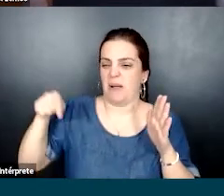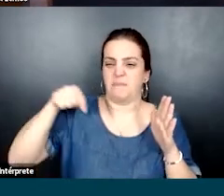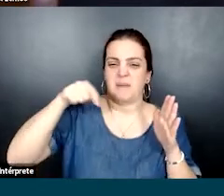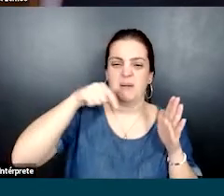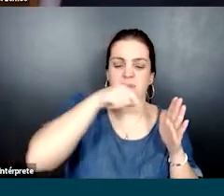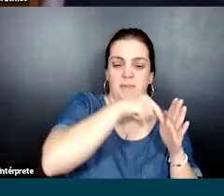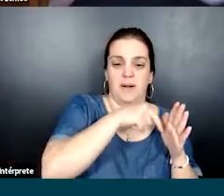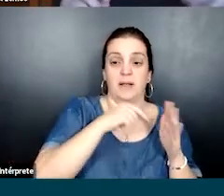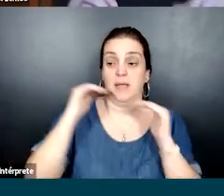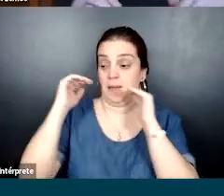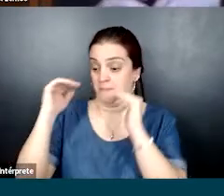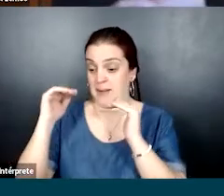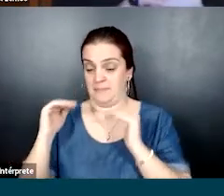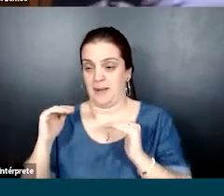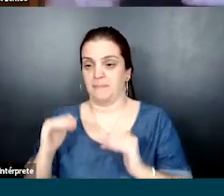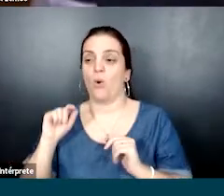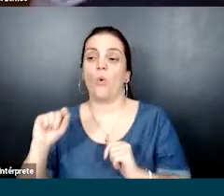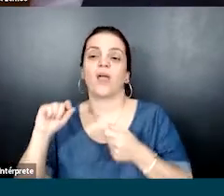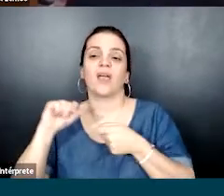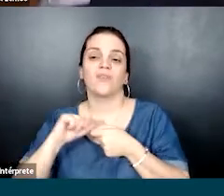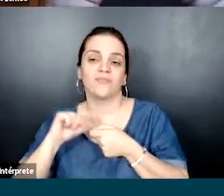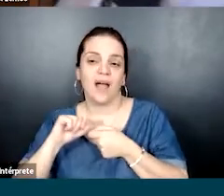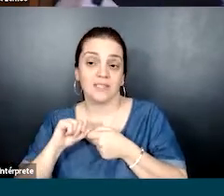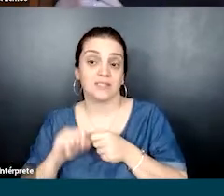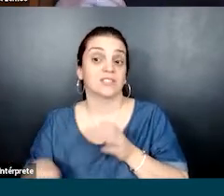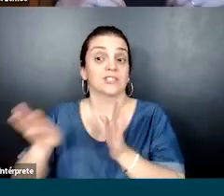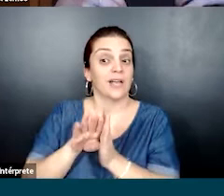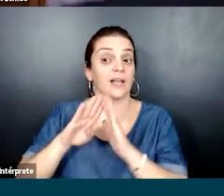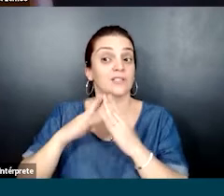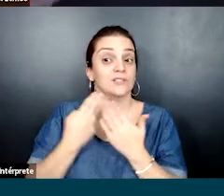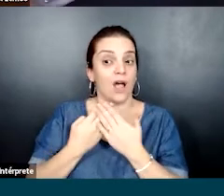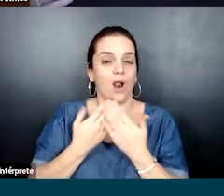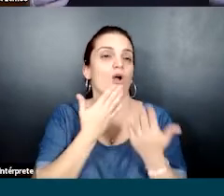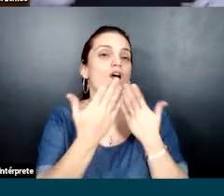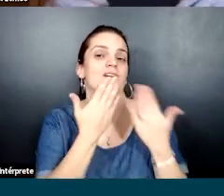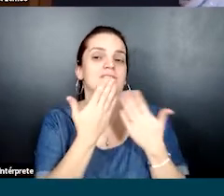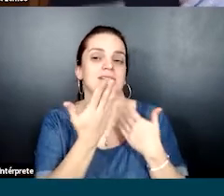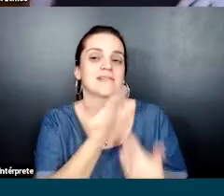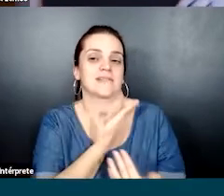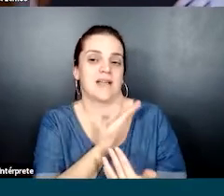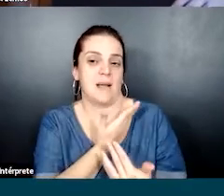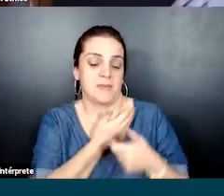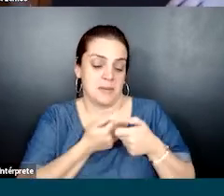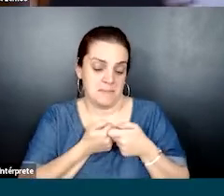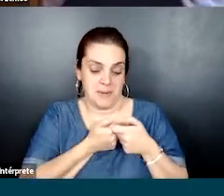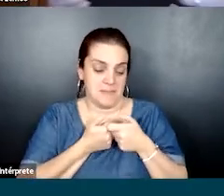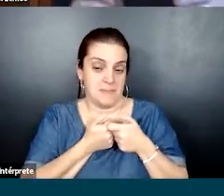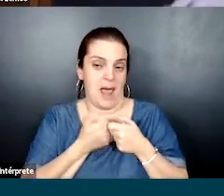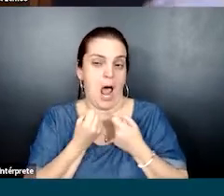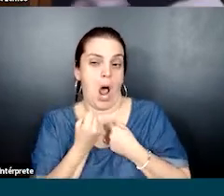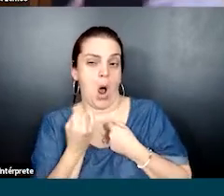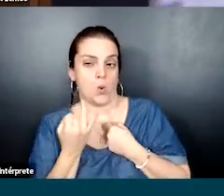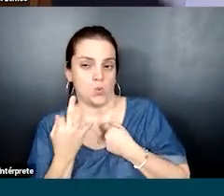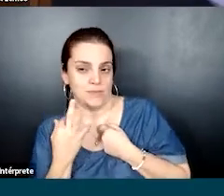abaixo, a gente já foi sinalizando quais eram as ações que elas tinham. Então, por exemplo, quando elas chegavam na escola, elas iam conversar com os amigos e